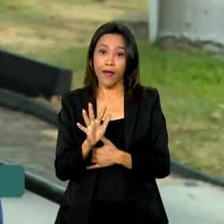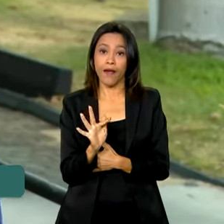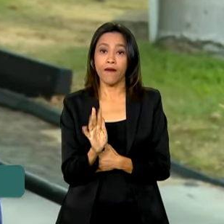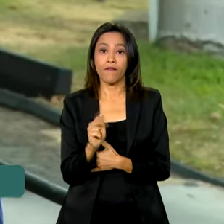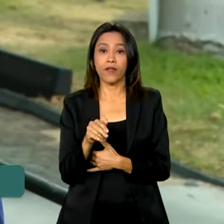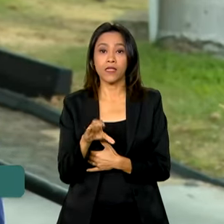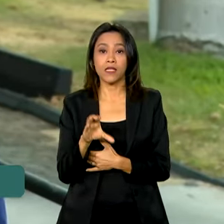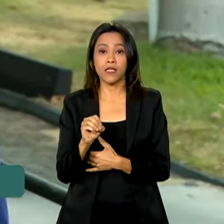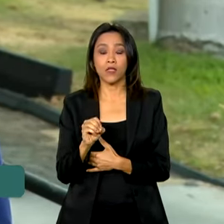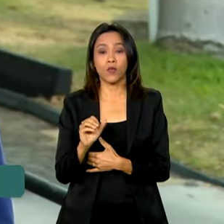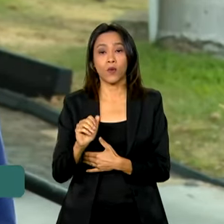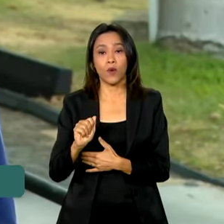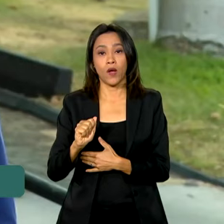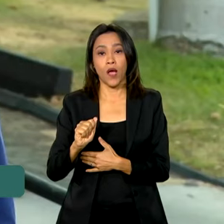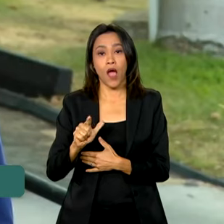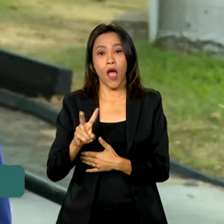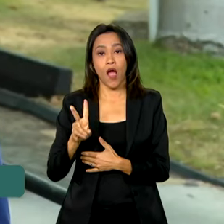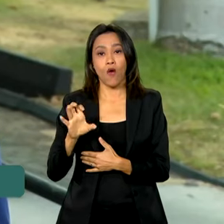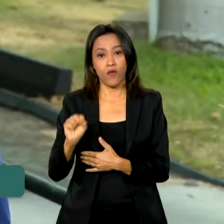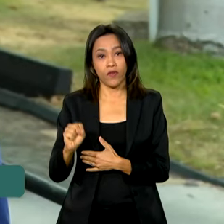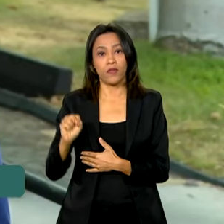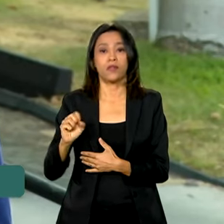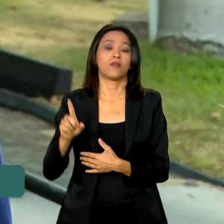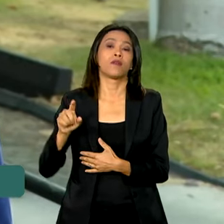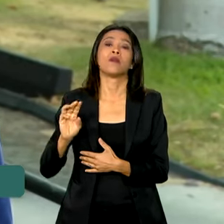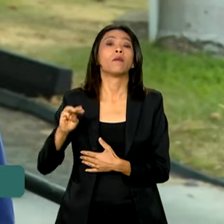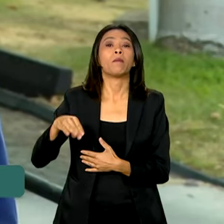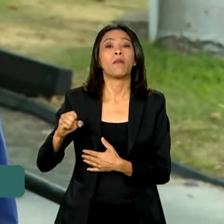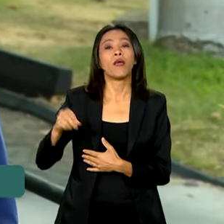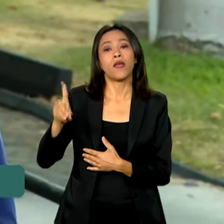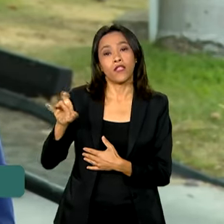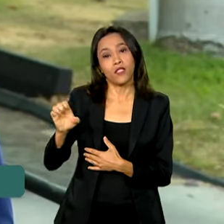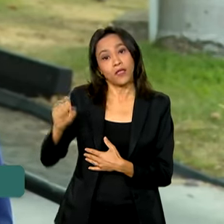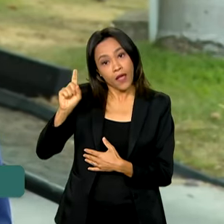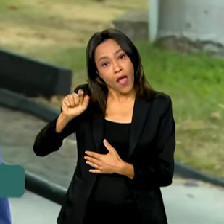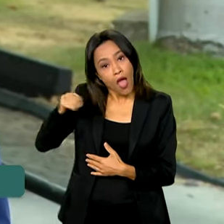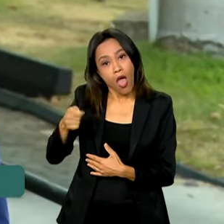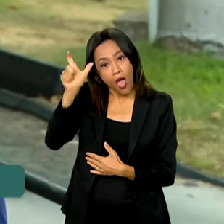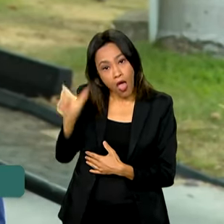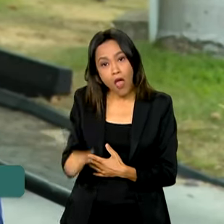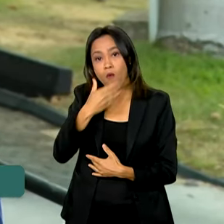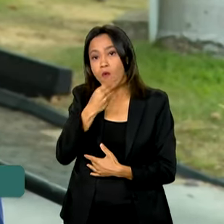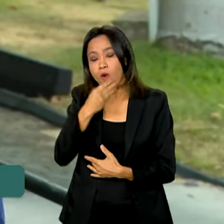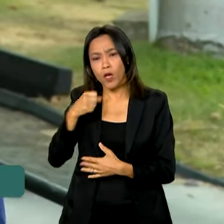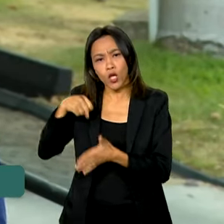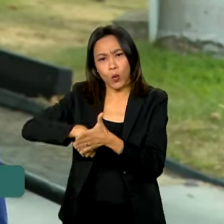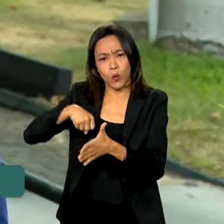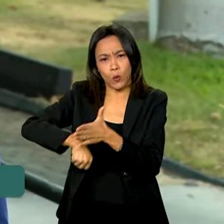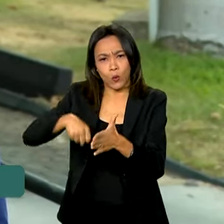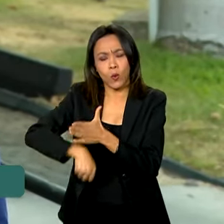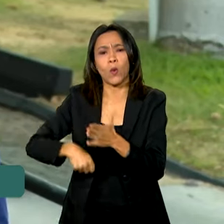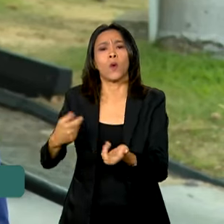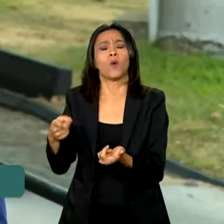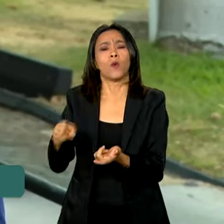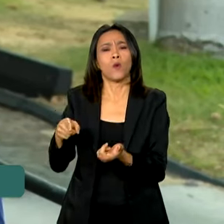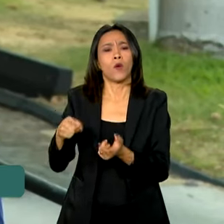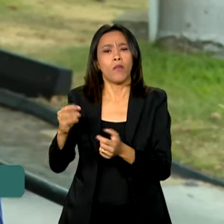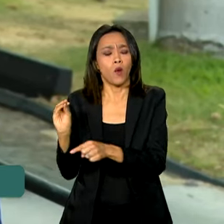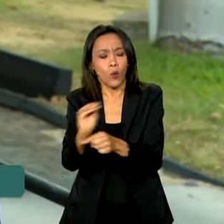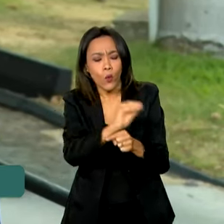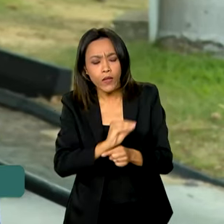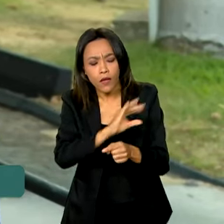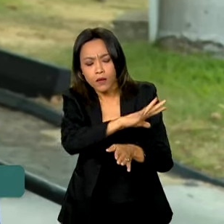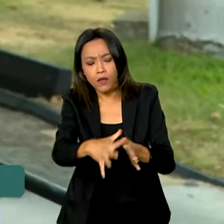Alves Mendes Filho, o Chico Mendes, ecologista e seringueiro que lutou pela proteção da Amazônia e